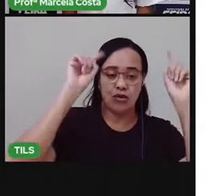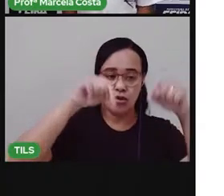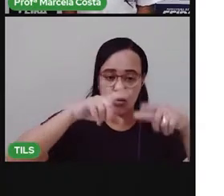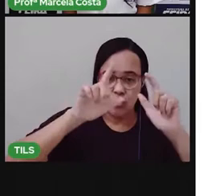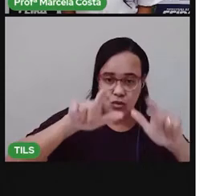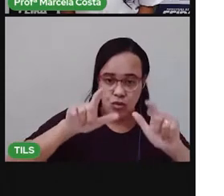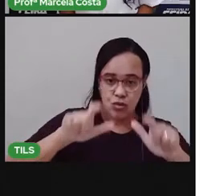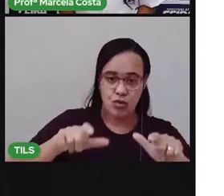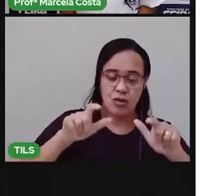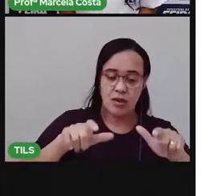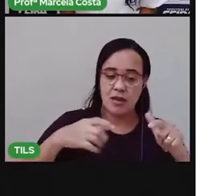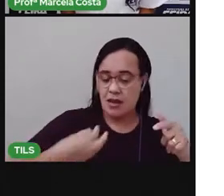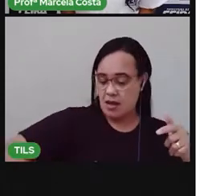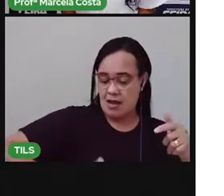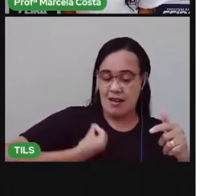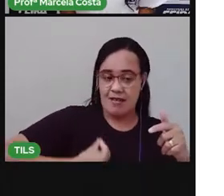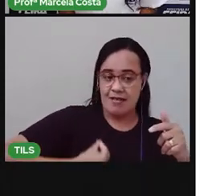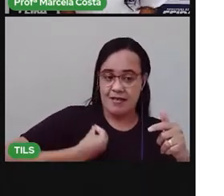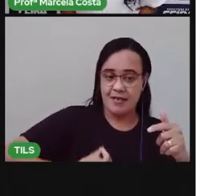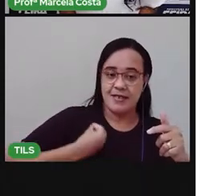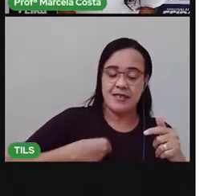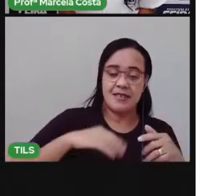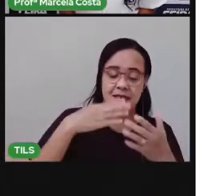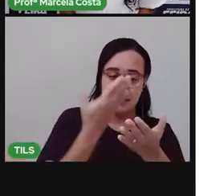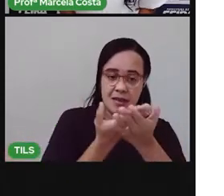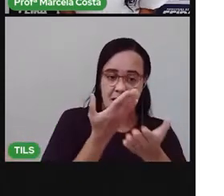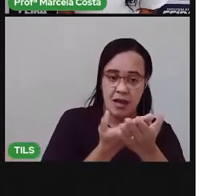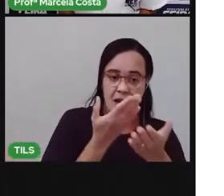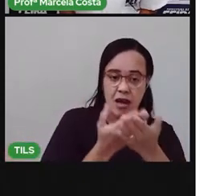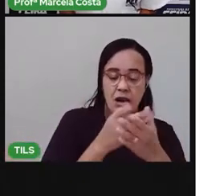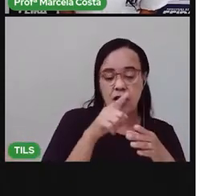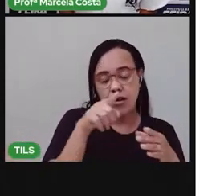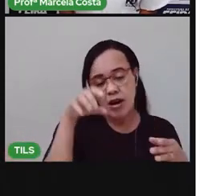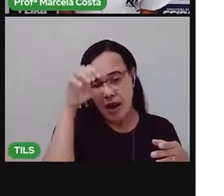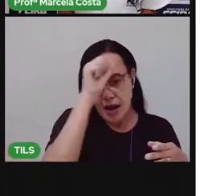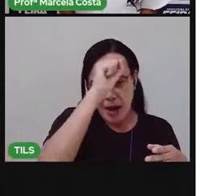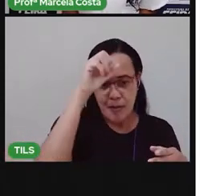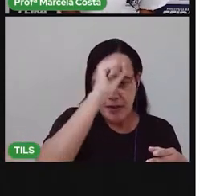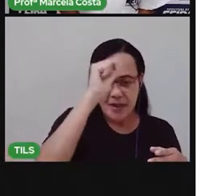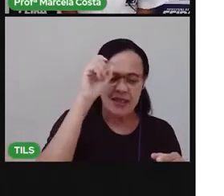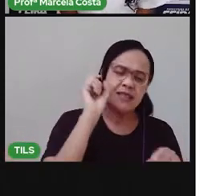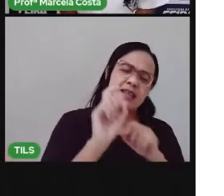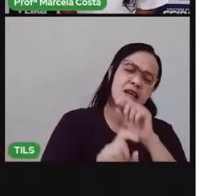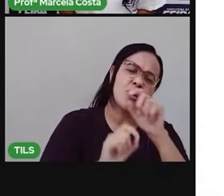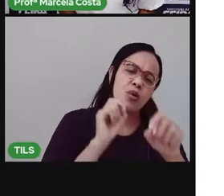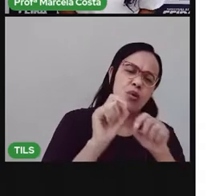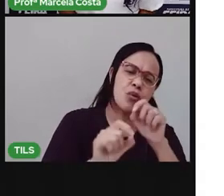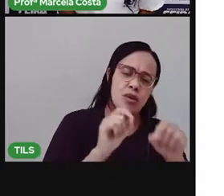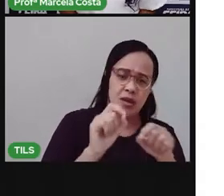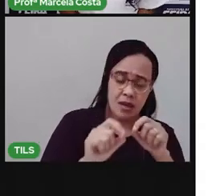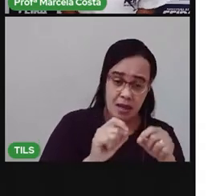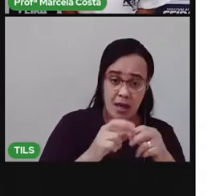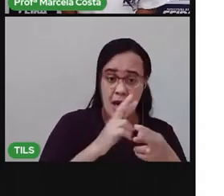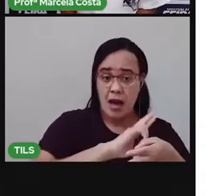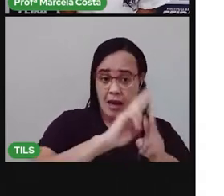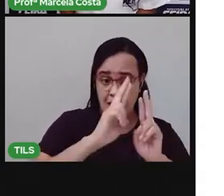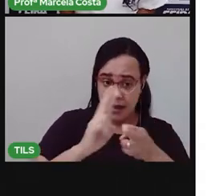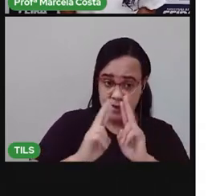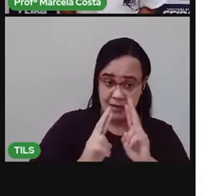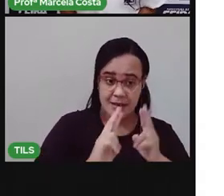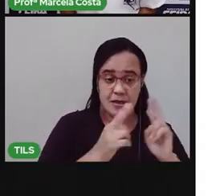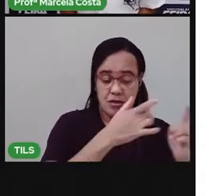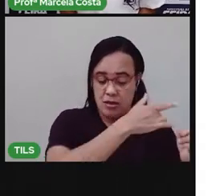com essa aula você vai aprender a reconhecer a relação que existe entre saúde e meio